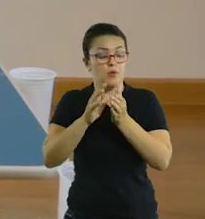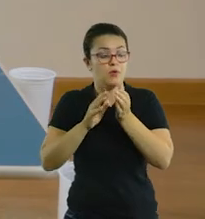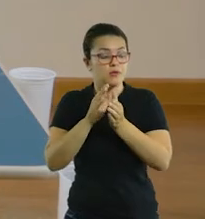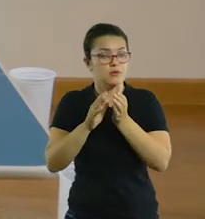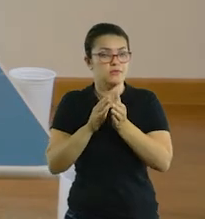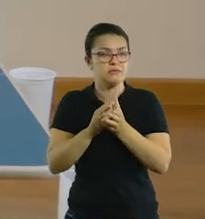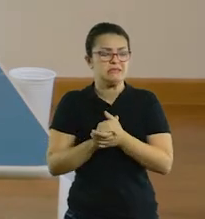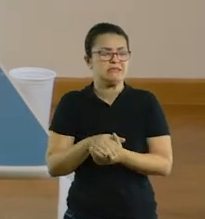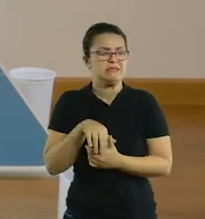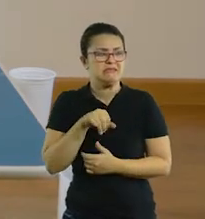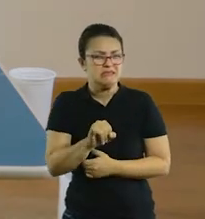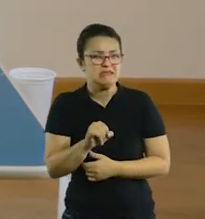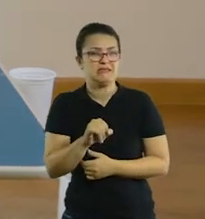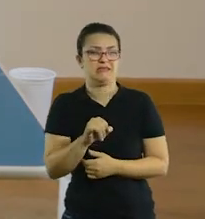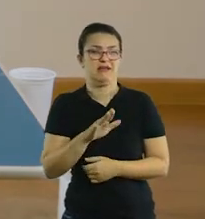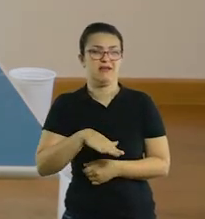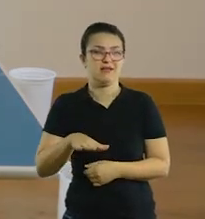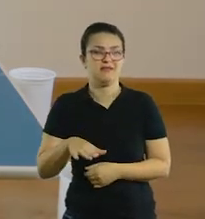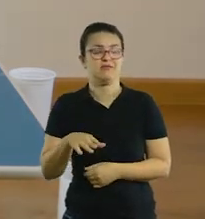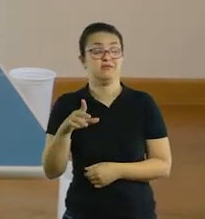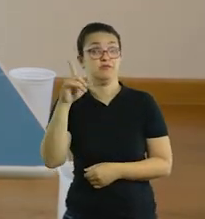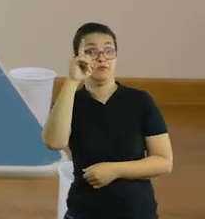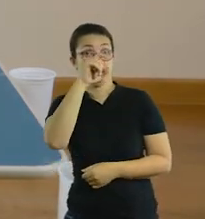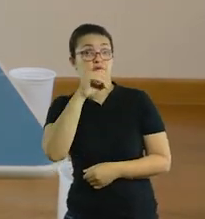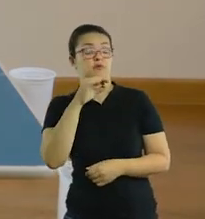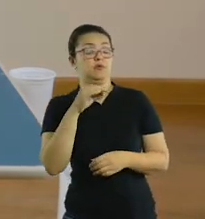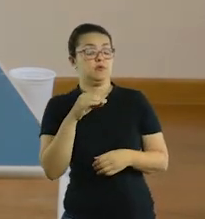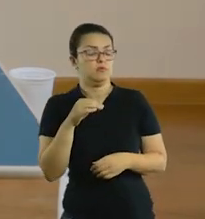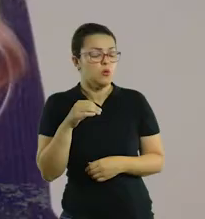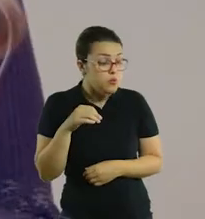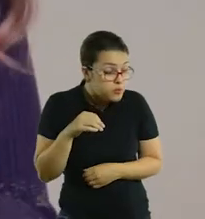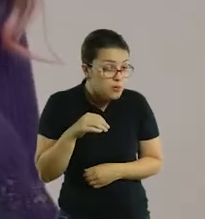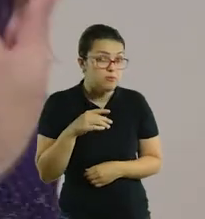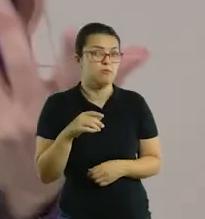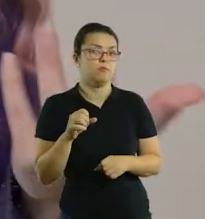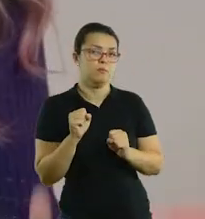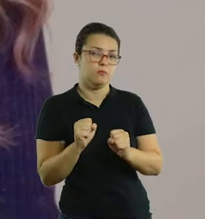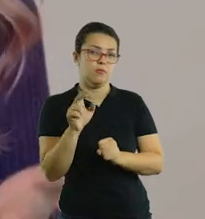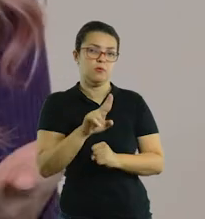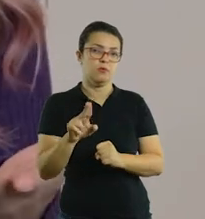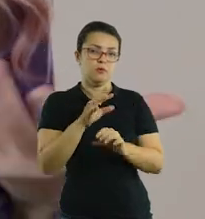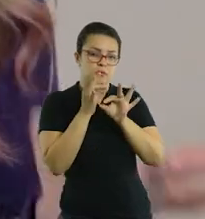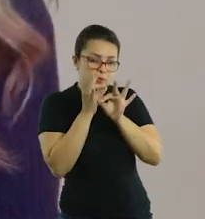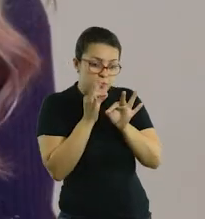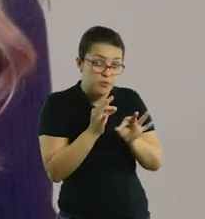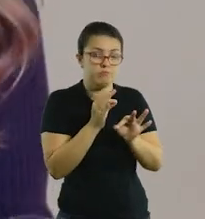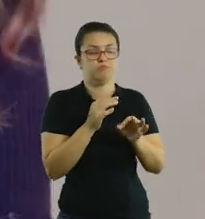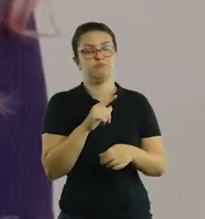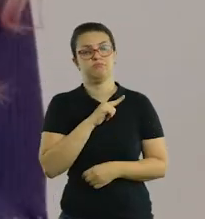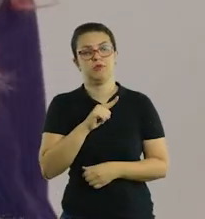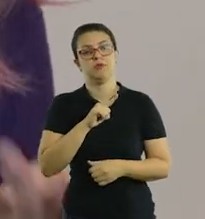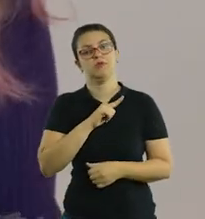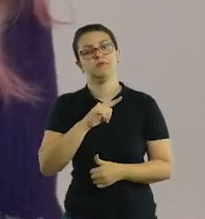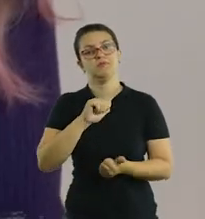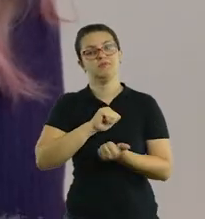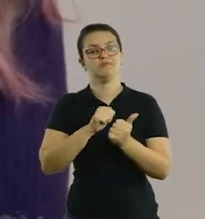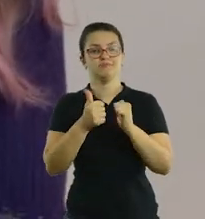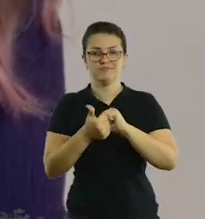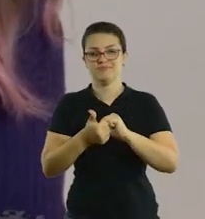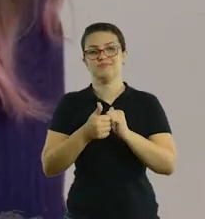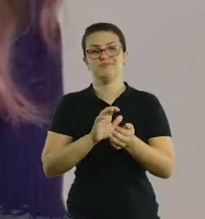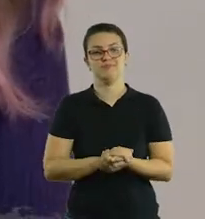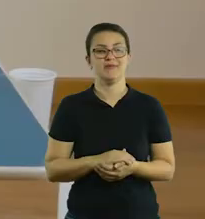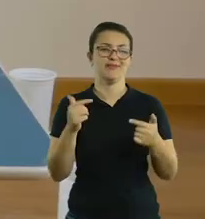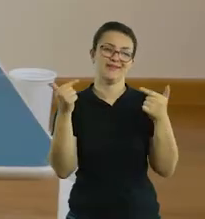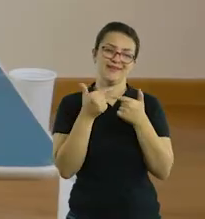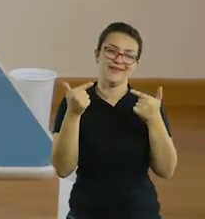tiver dificuldade de assoprar no rolinho de papel, você pode usar o canudinho. Você vai adaptando com o que você tem e vocês vão dar muitas risadas em